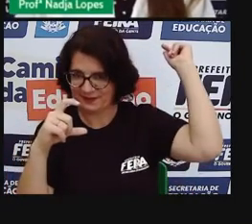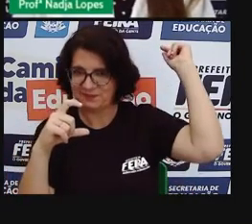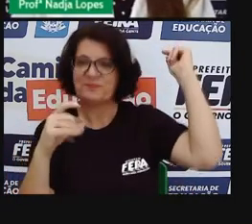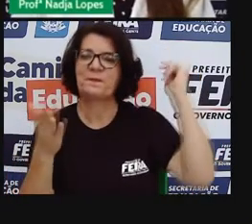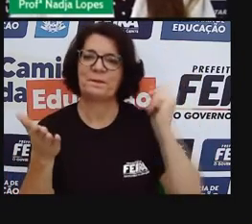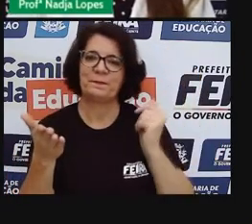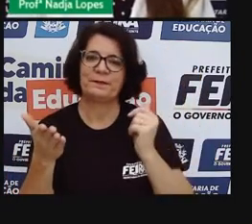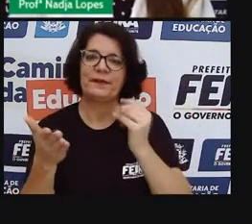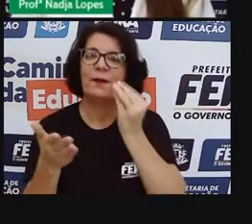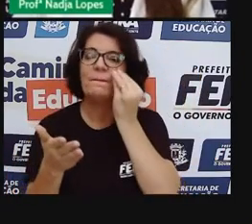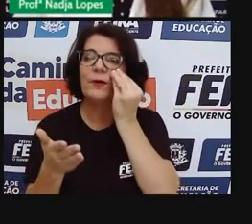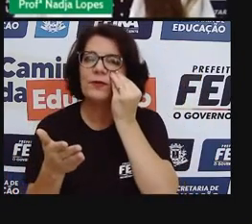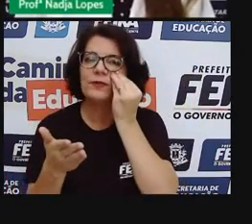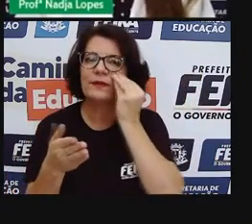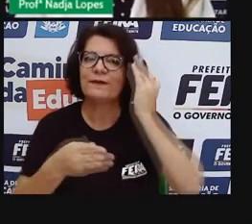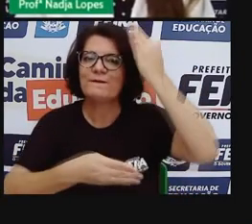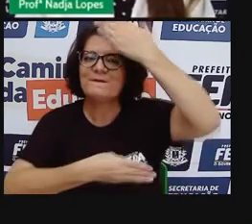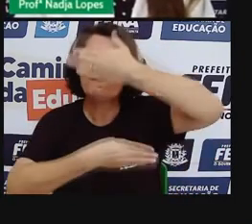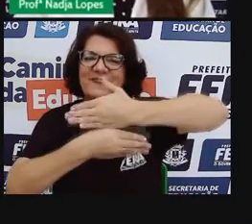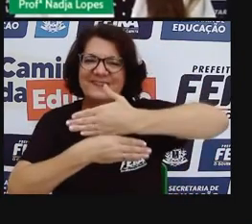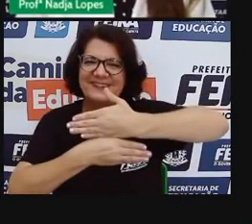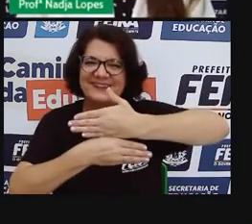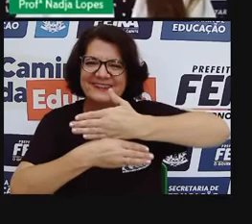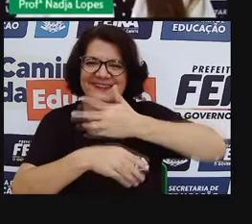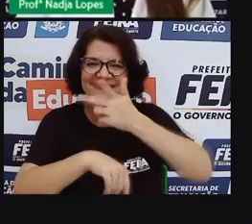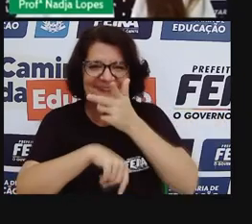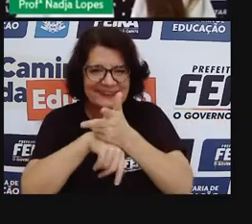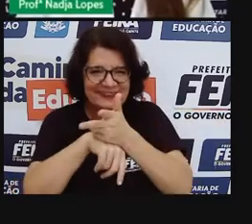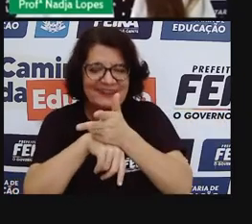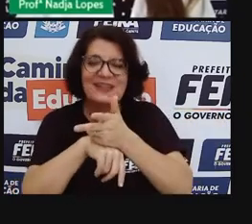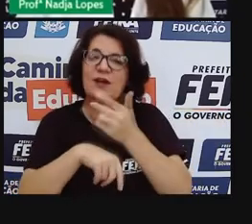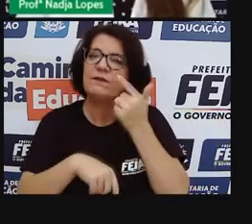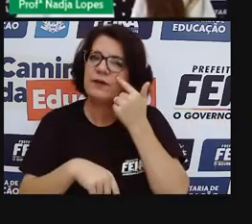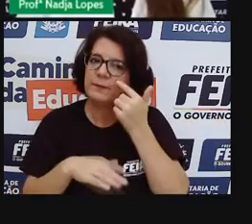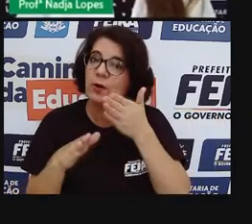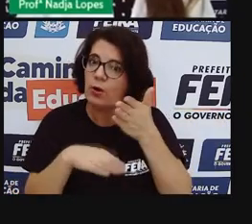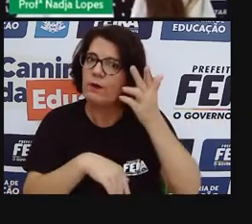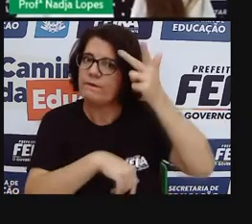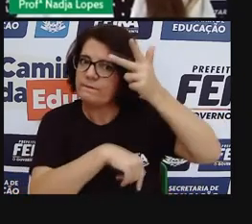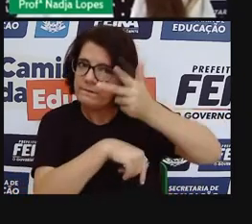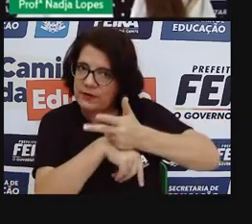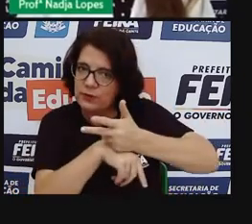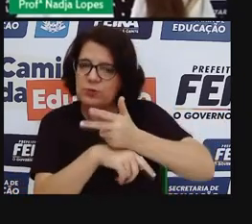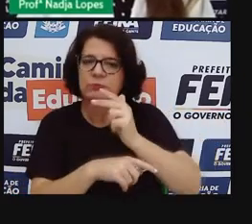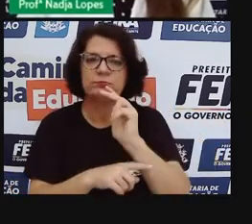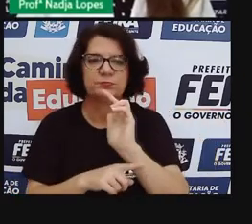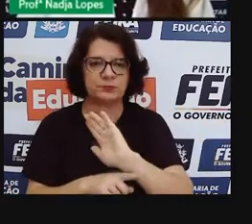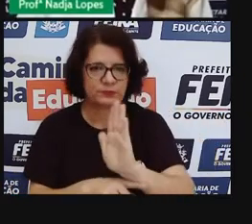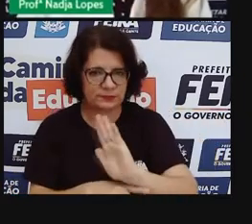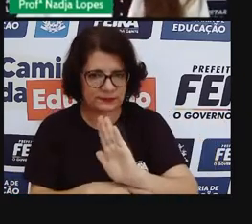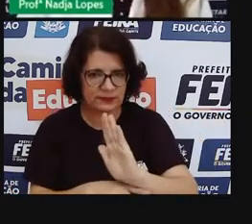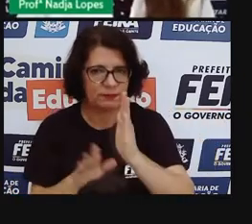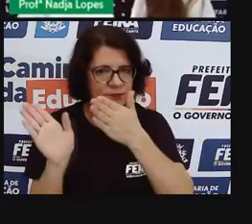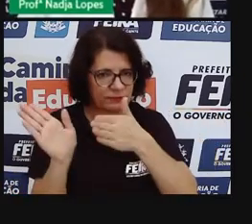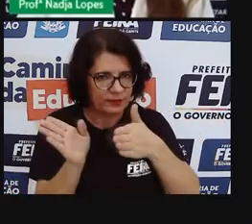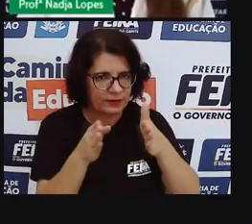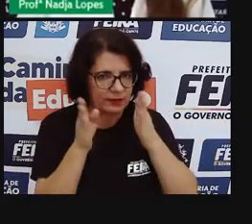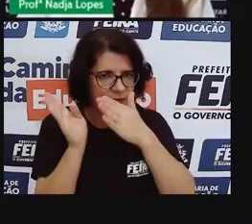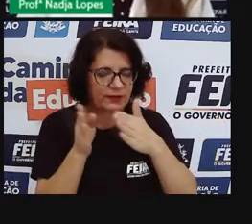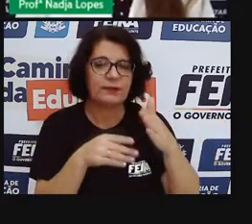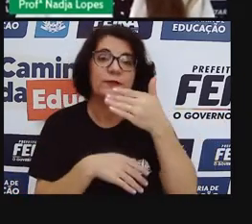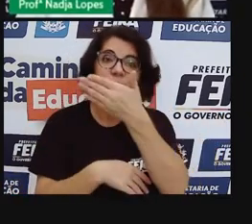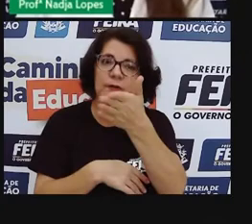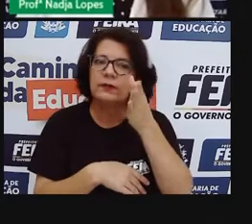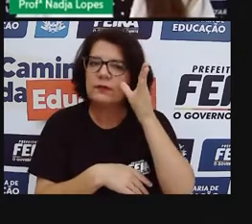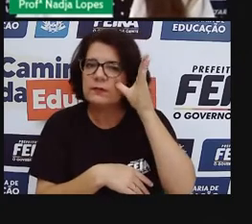E vamos assistir aqui um pouquinho, antes de eu começar a explicar pra vocês e falar um pouco sobre as feiras, a gente vai assistir um pouquinho desse